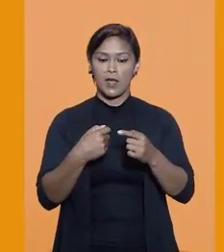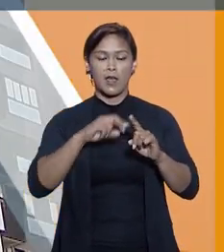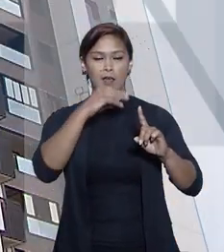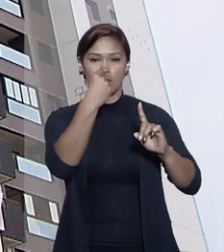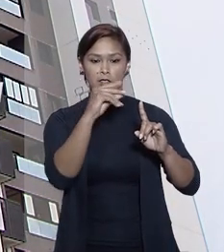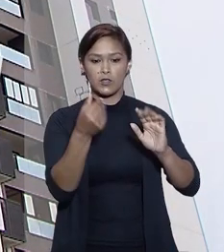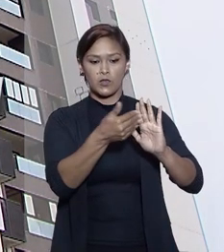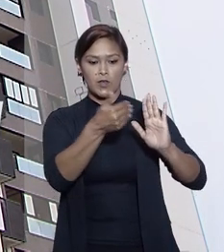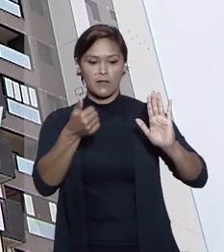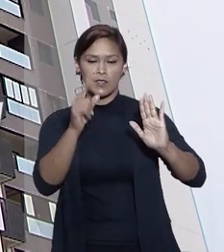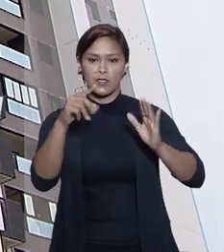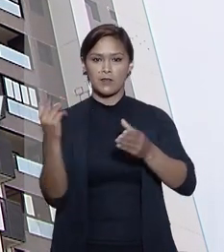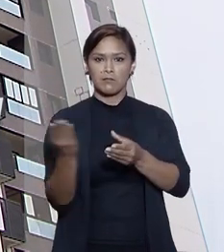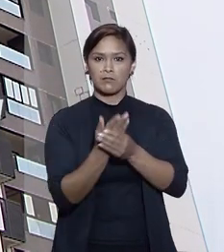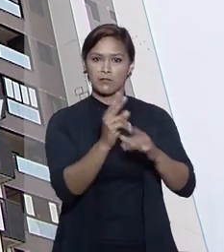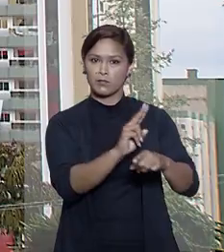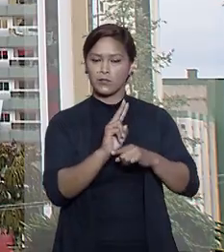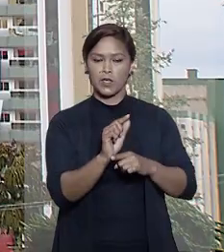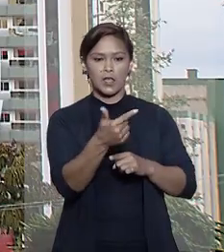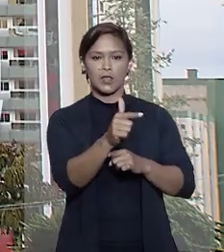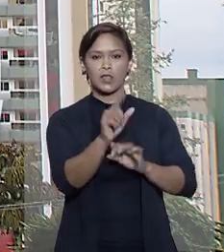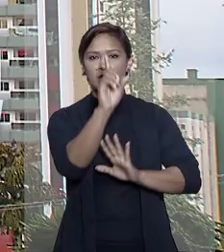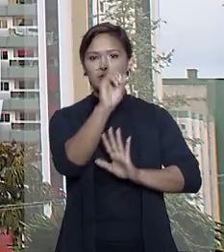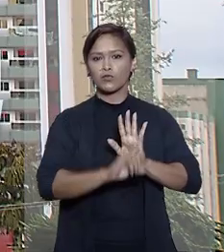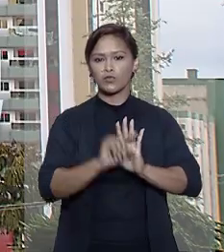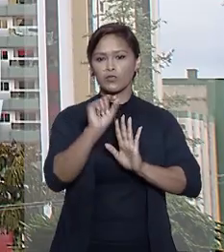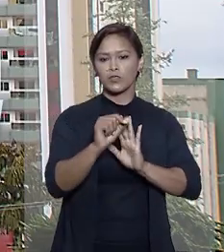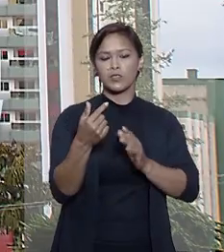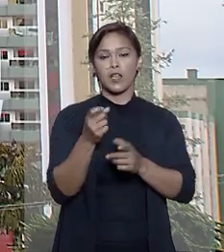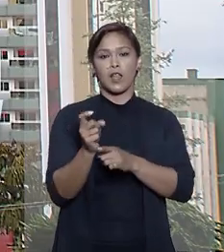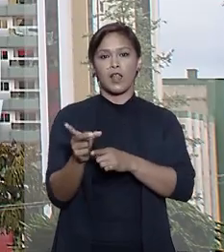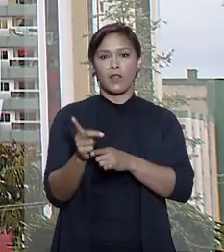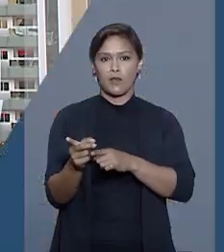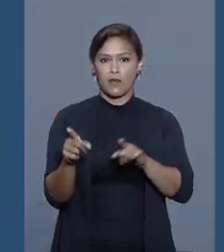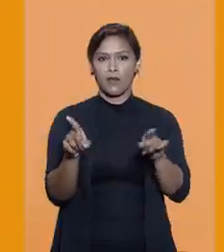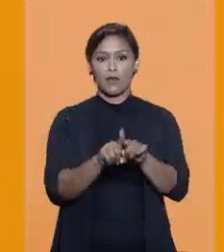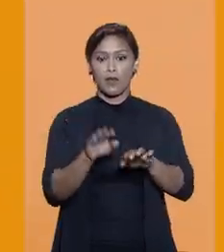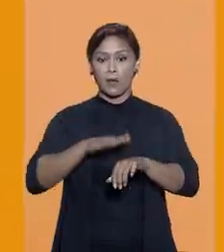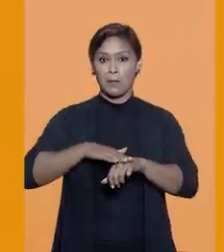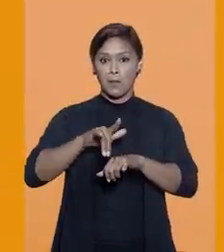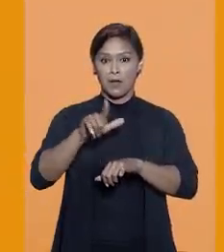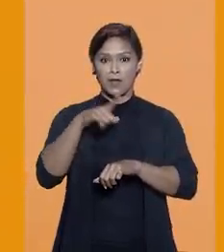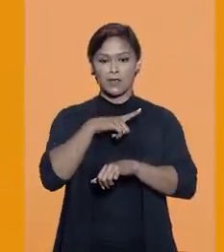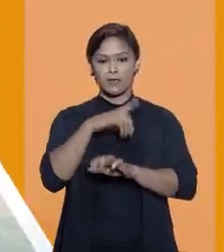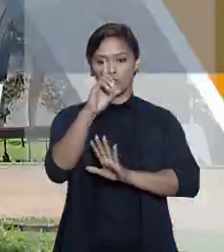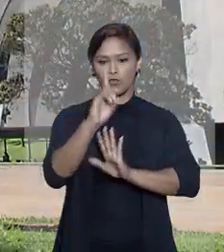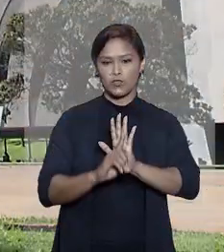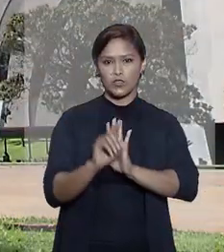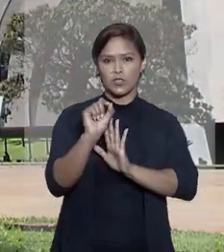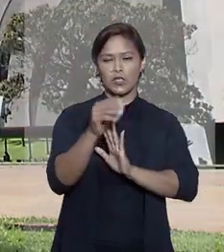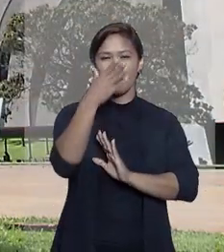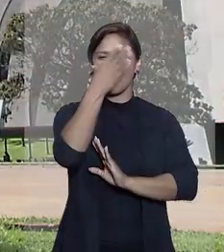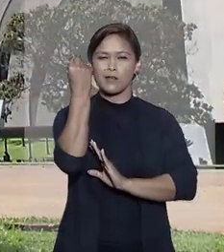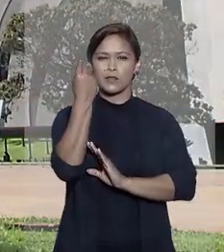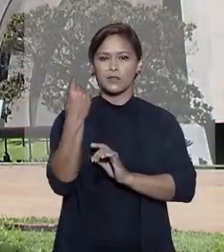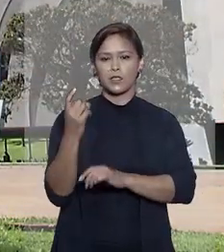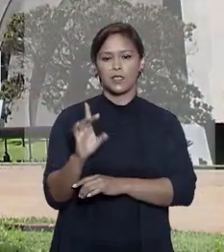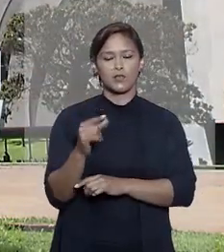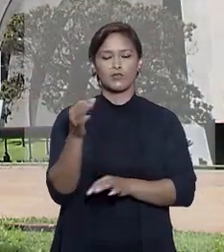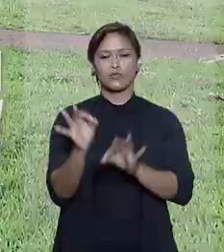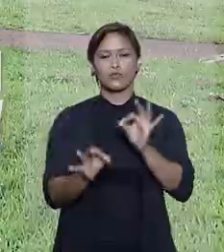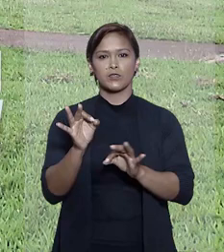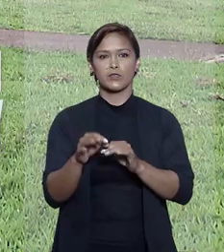Agressor afastado por medida protetiva não tem direito a aluguel. E mais, direito ao esquecimento